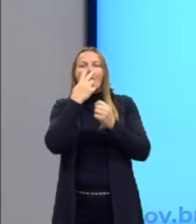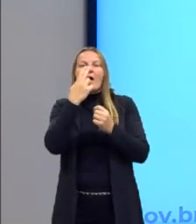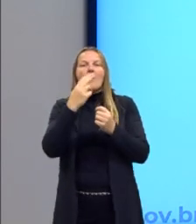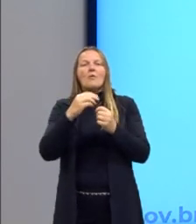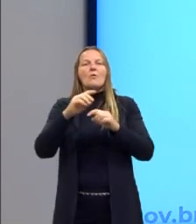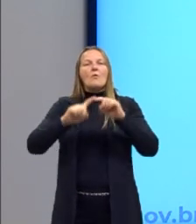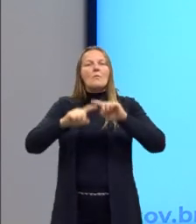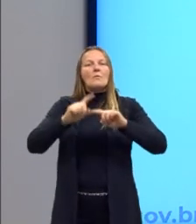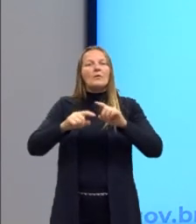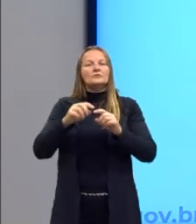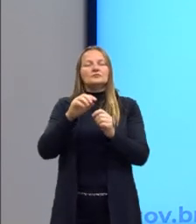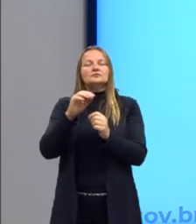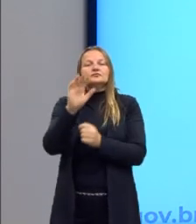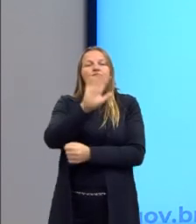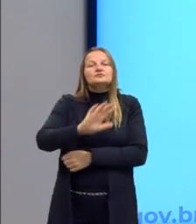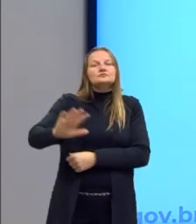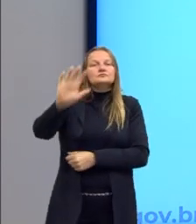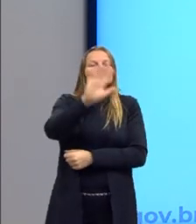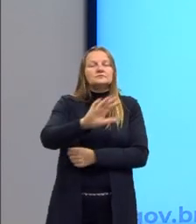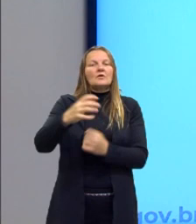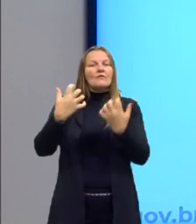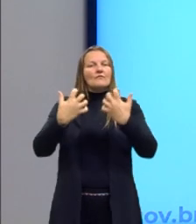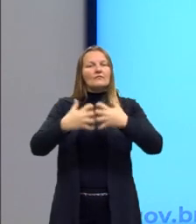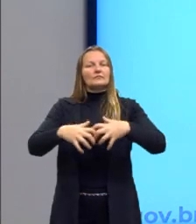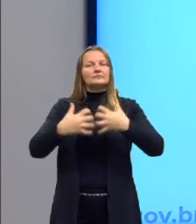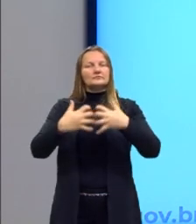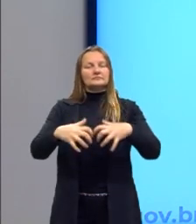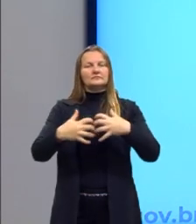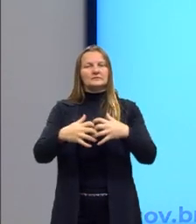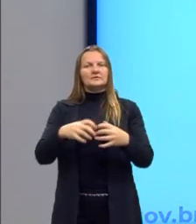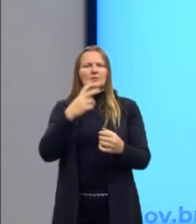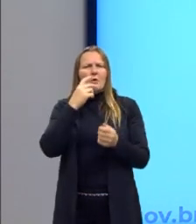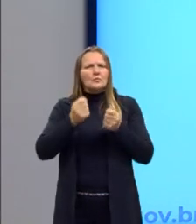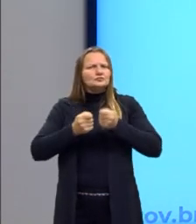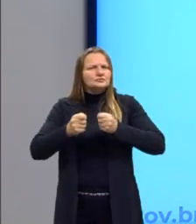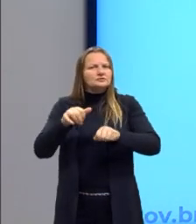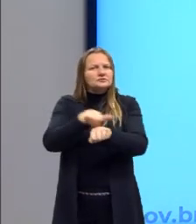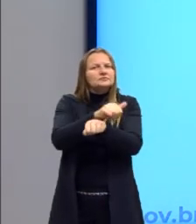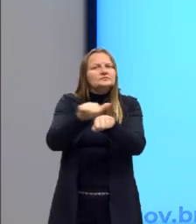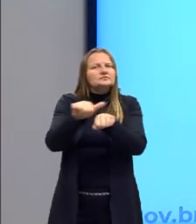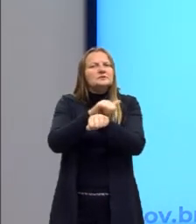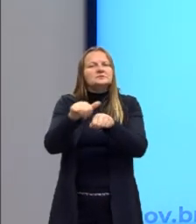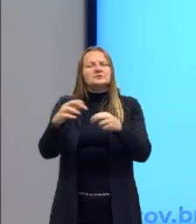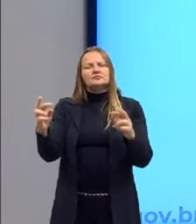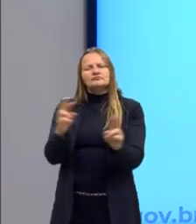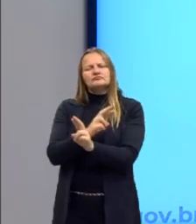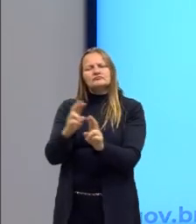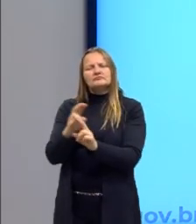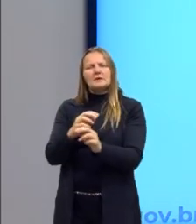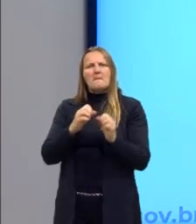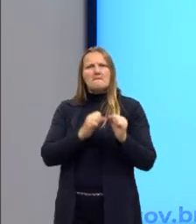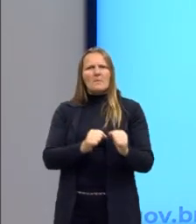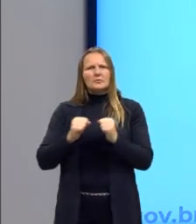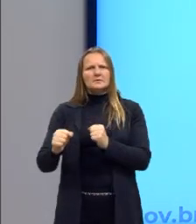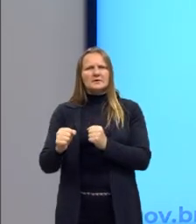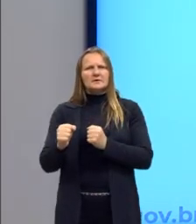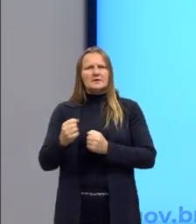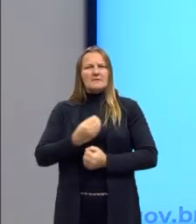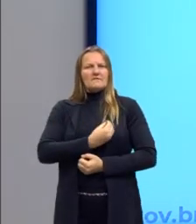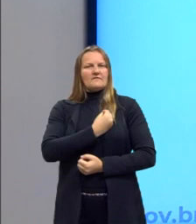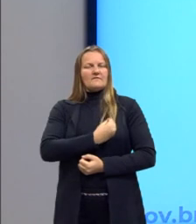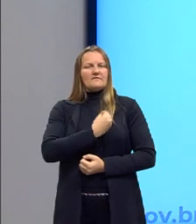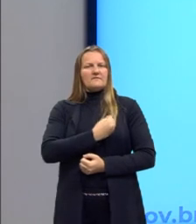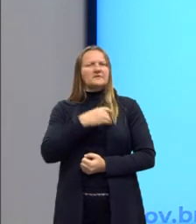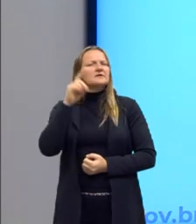modo generalizável de funcionamento. Uma maneira de definir as relações de poder com a vida